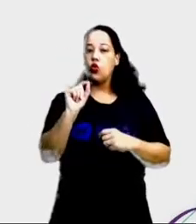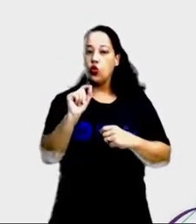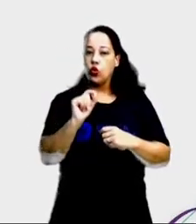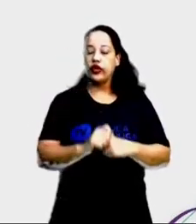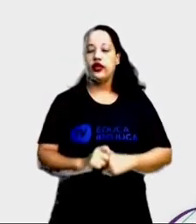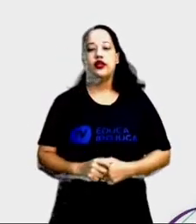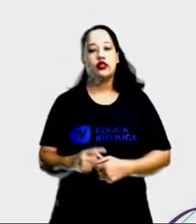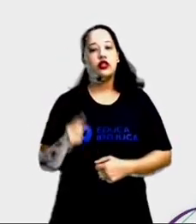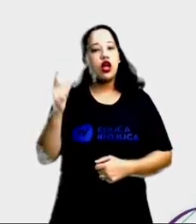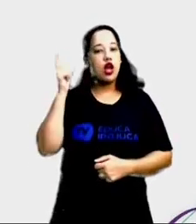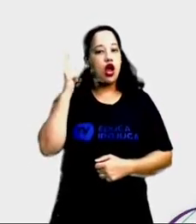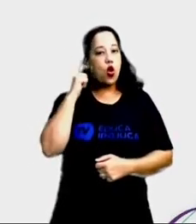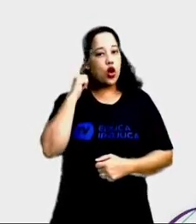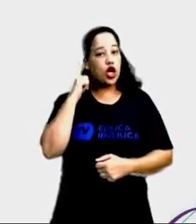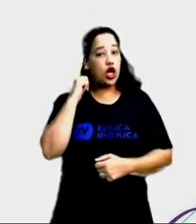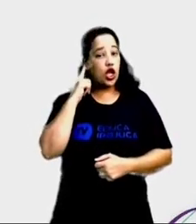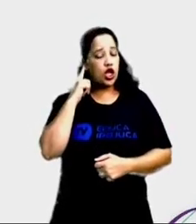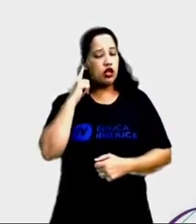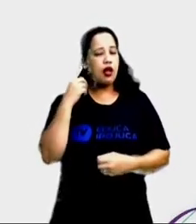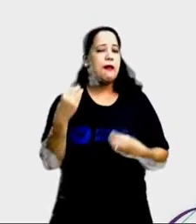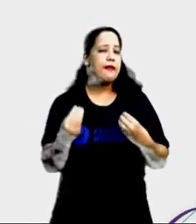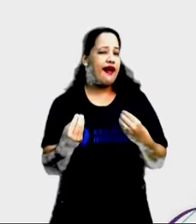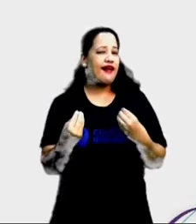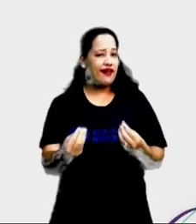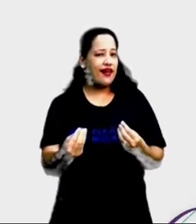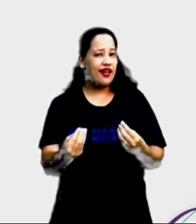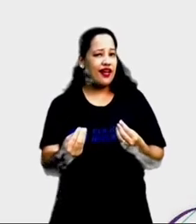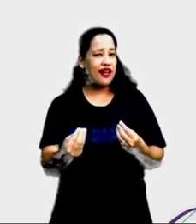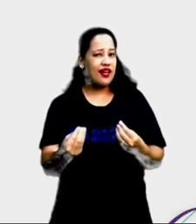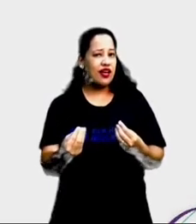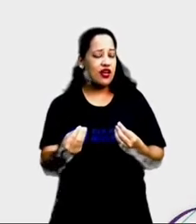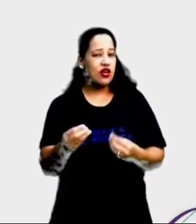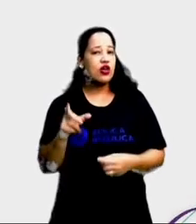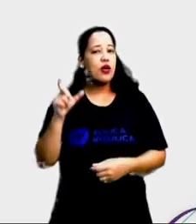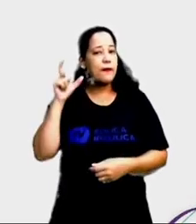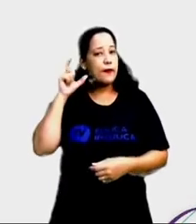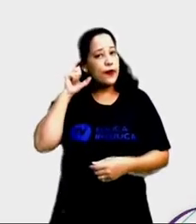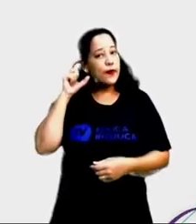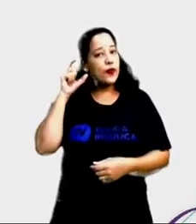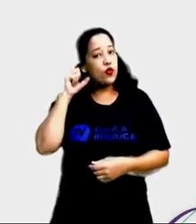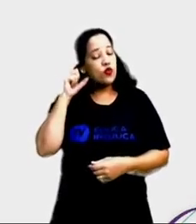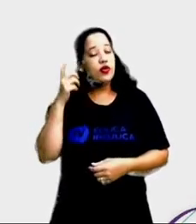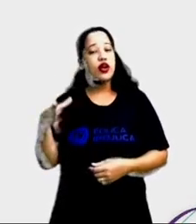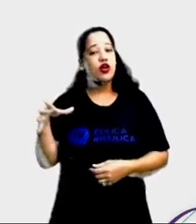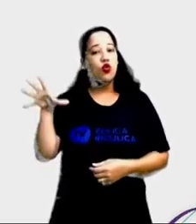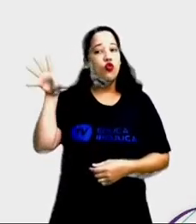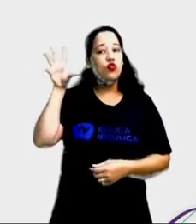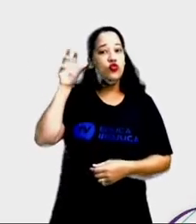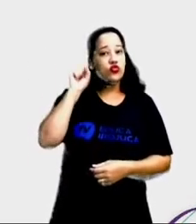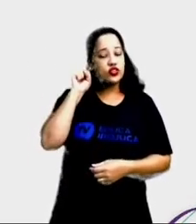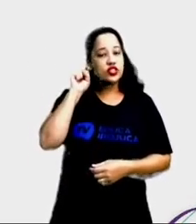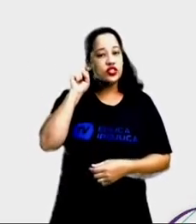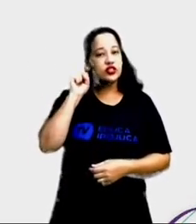orelha. Para que serve a orelha? Para ouvir.